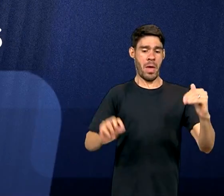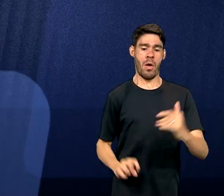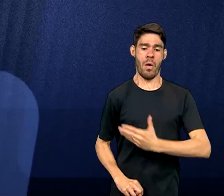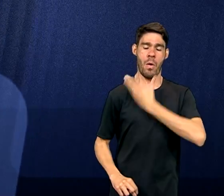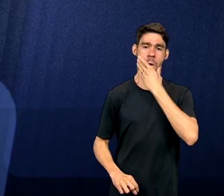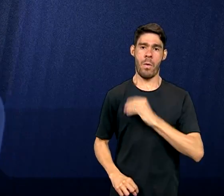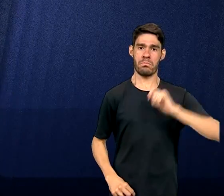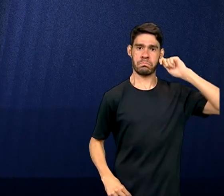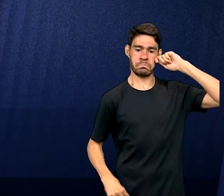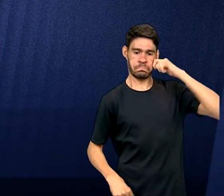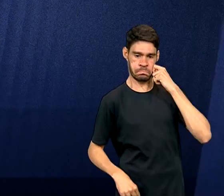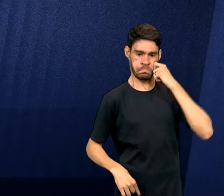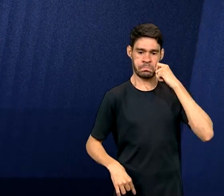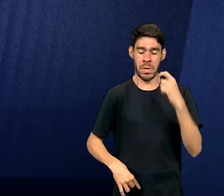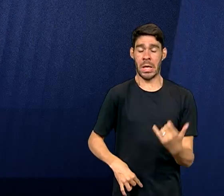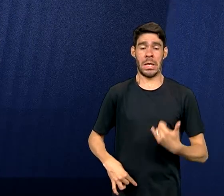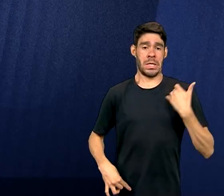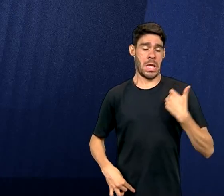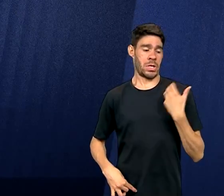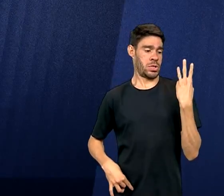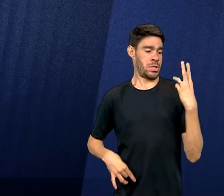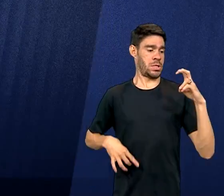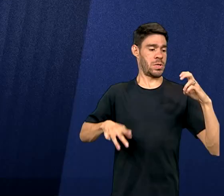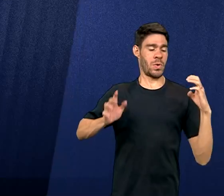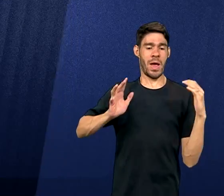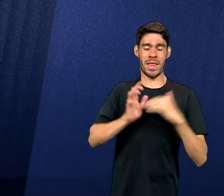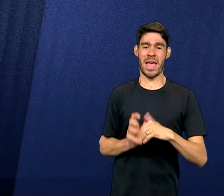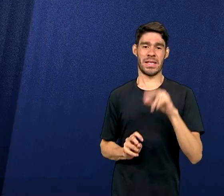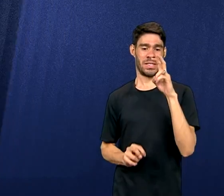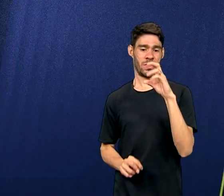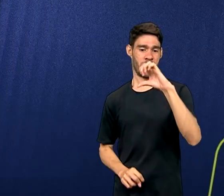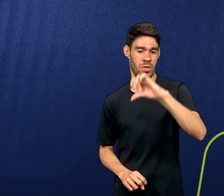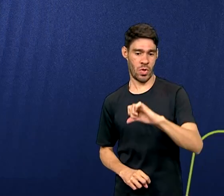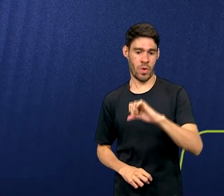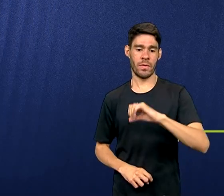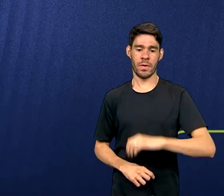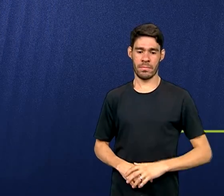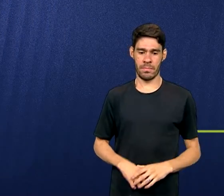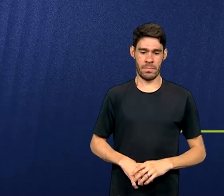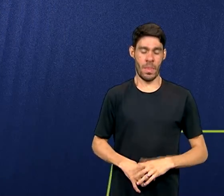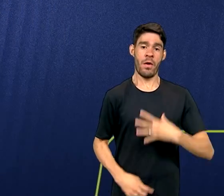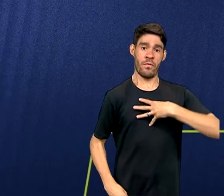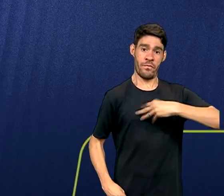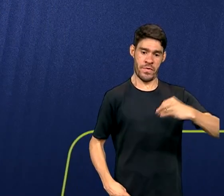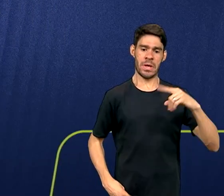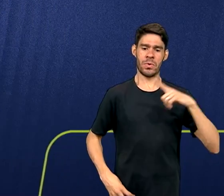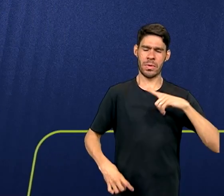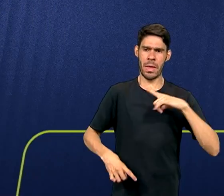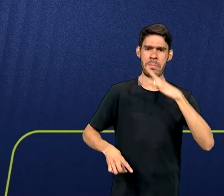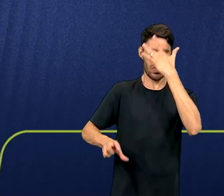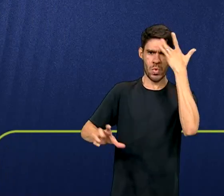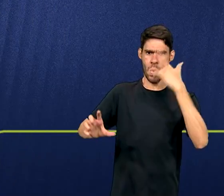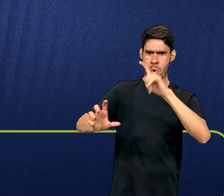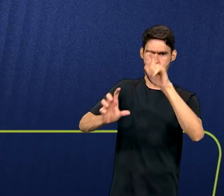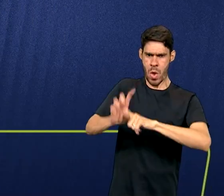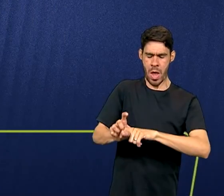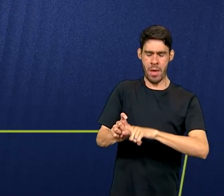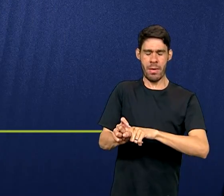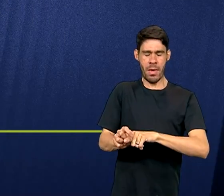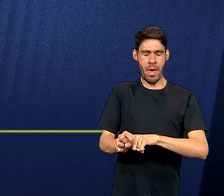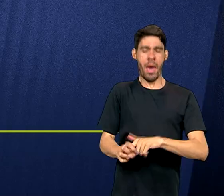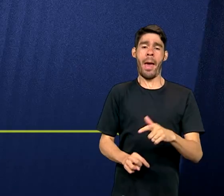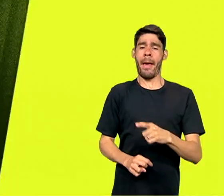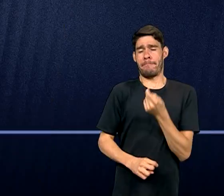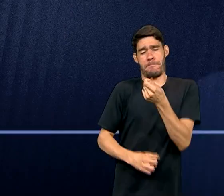homens negros com idade entre 35 e 59 anos, com filhos ou dependentes e de baixa